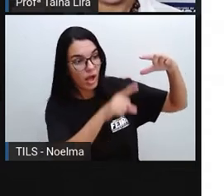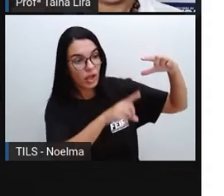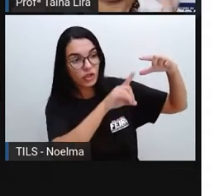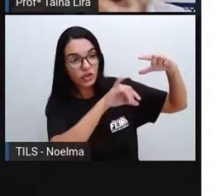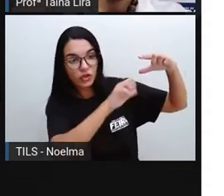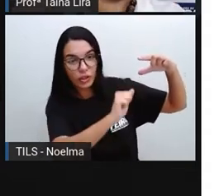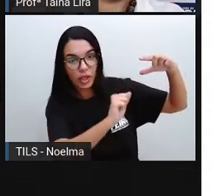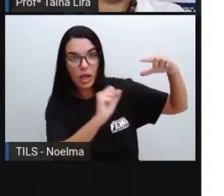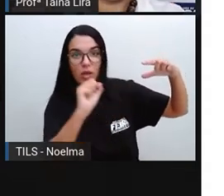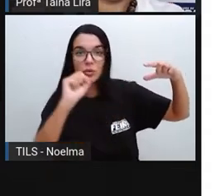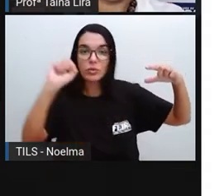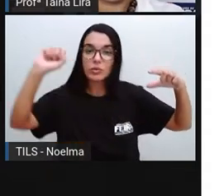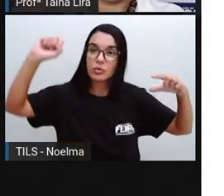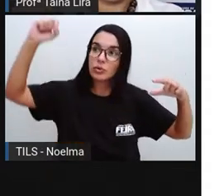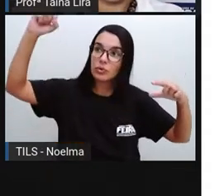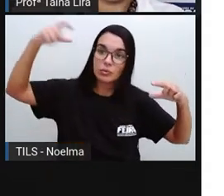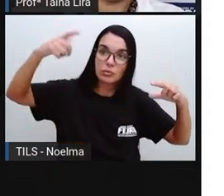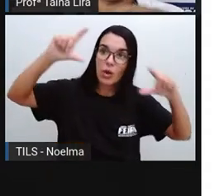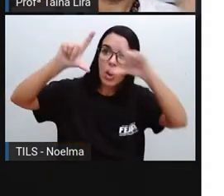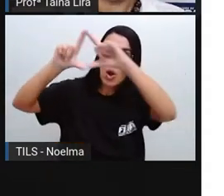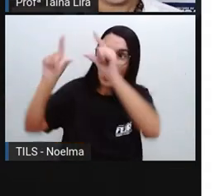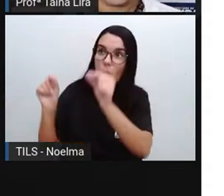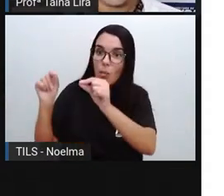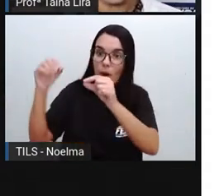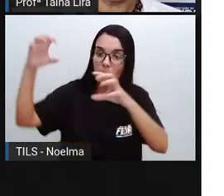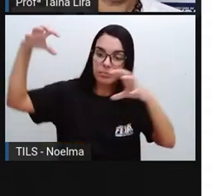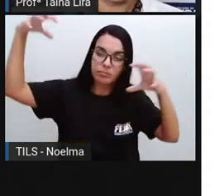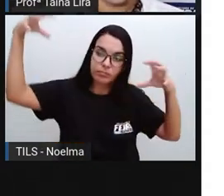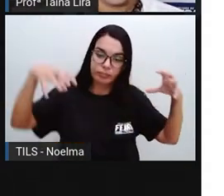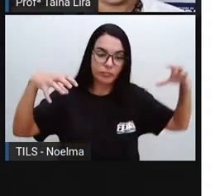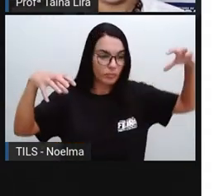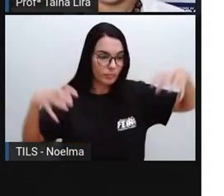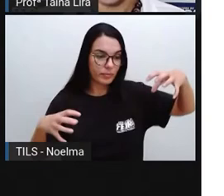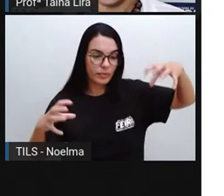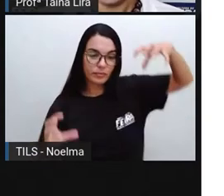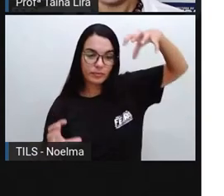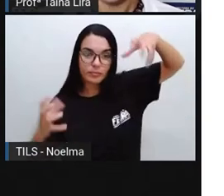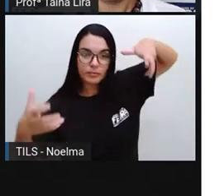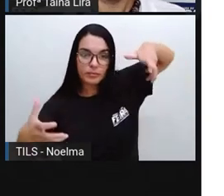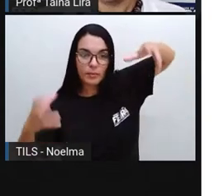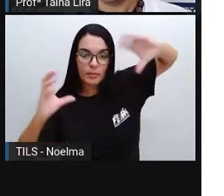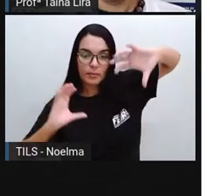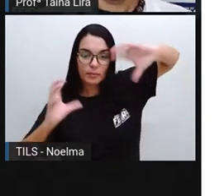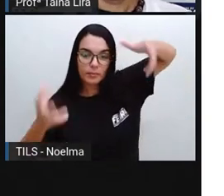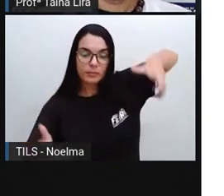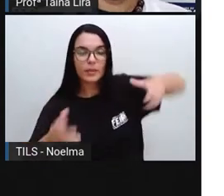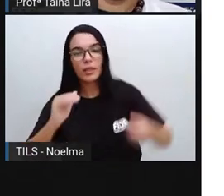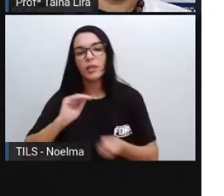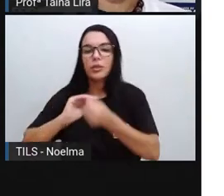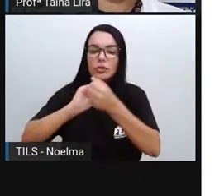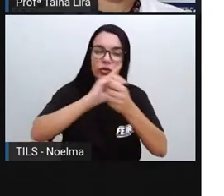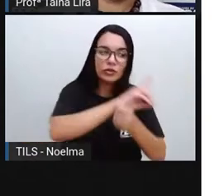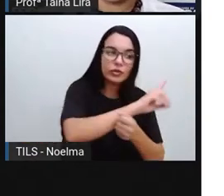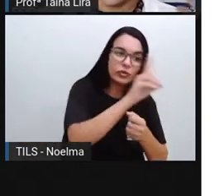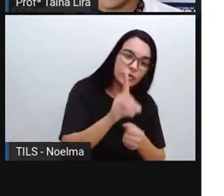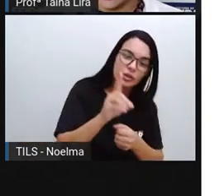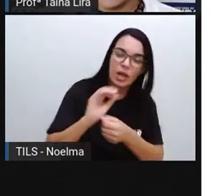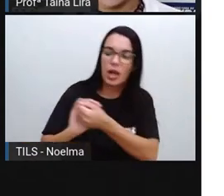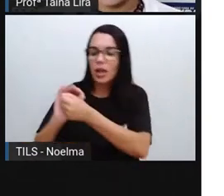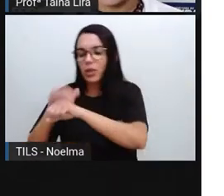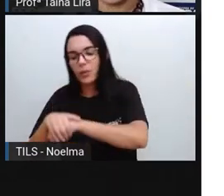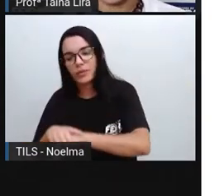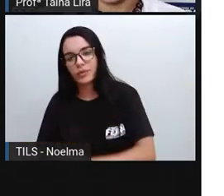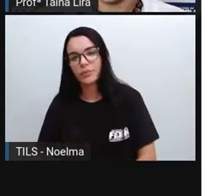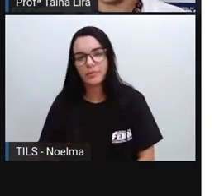o dia, o lado que o sol não está iluminando é a noite, tá bom? Bom, a passagem do